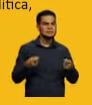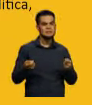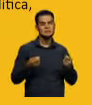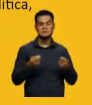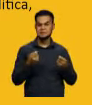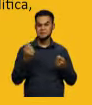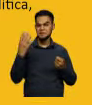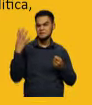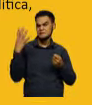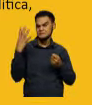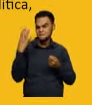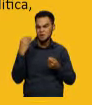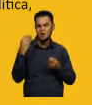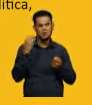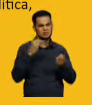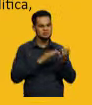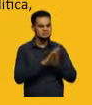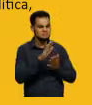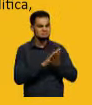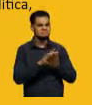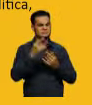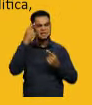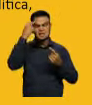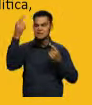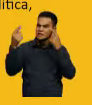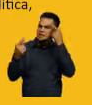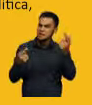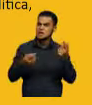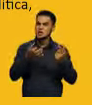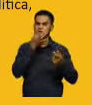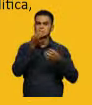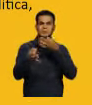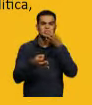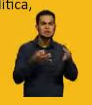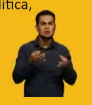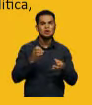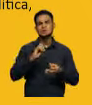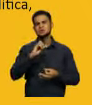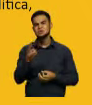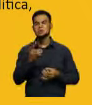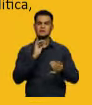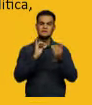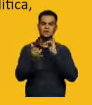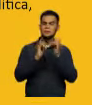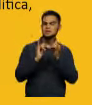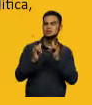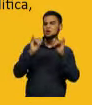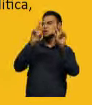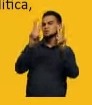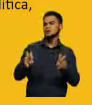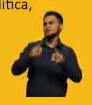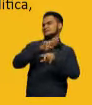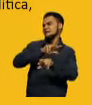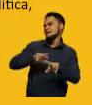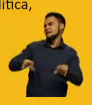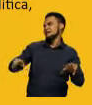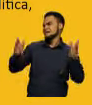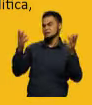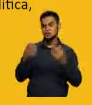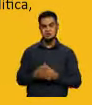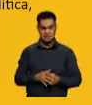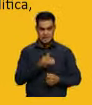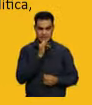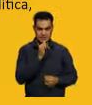fotocopiados, ideias, opiniões ou informações sobre diversos assuntos, como, por